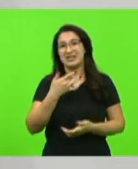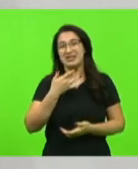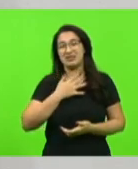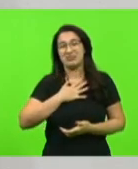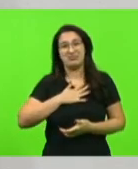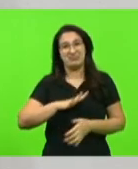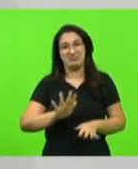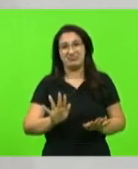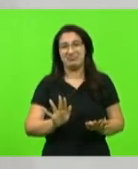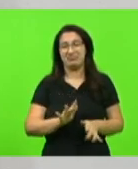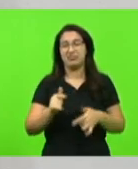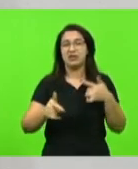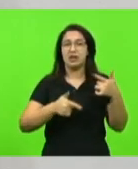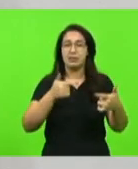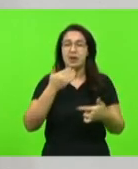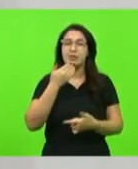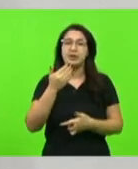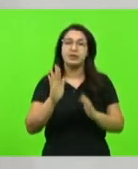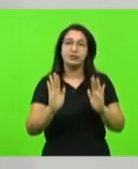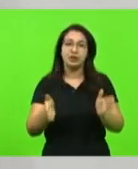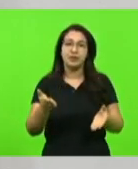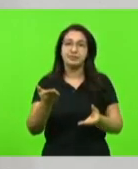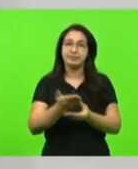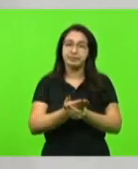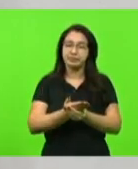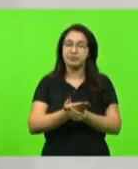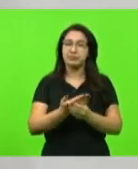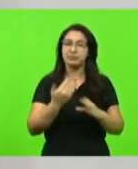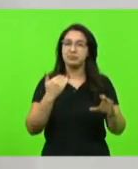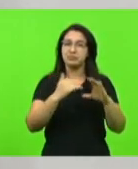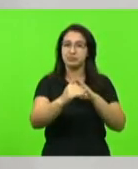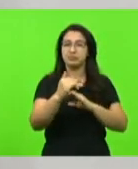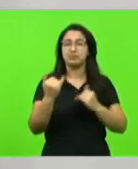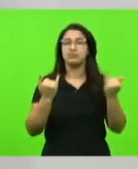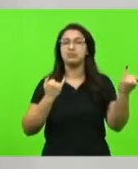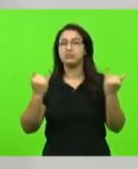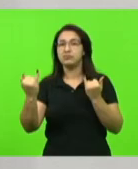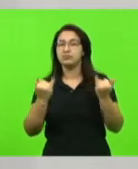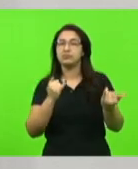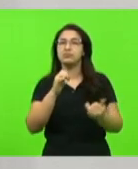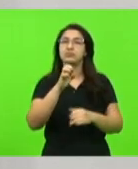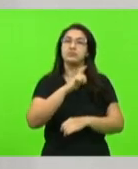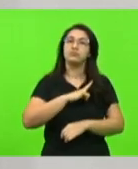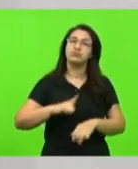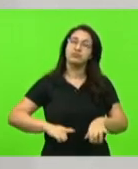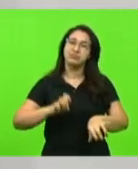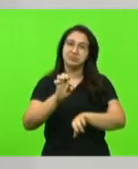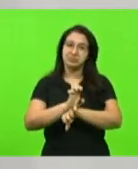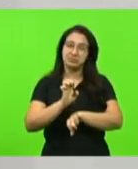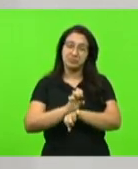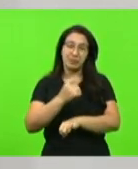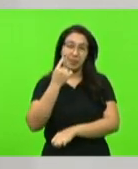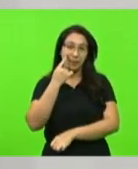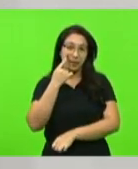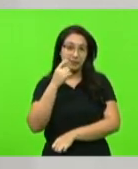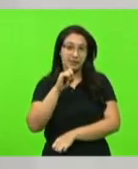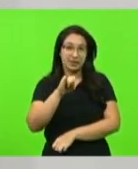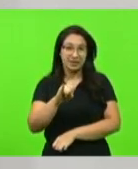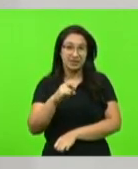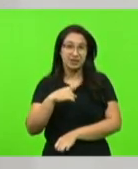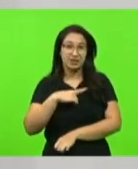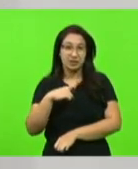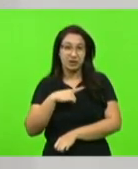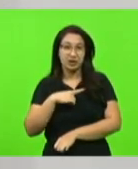e nosso pedido aqui também, que já foi protocolado, de informação ao governo do Estado para que possa averiguar possível uso de força